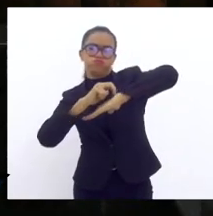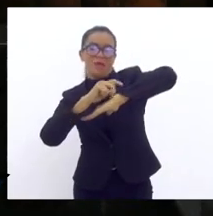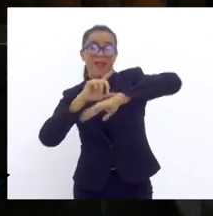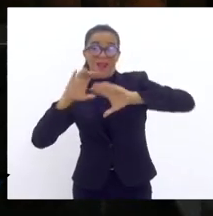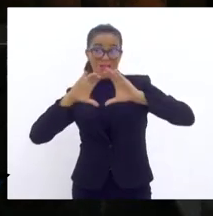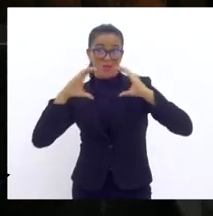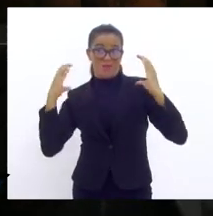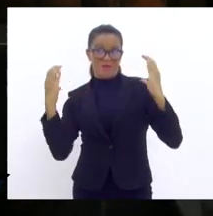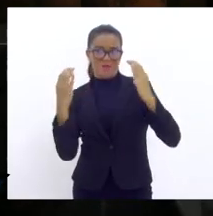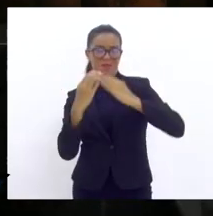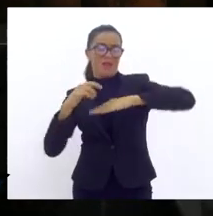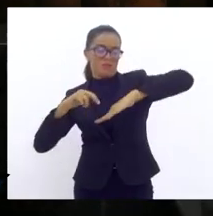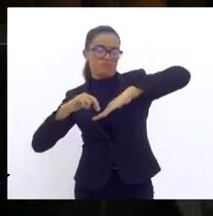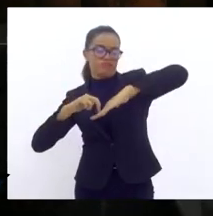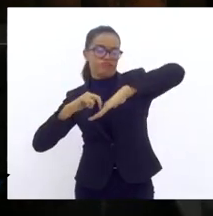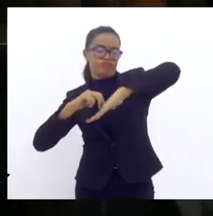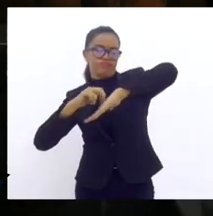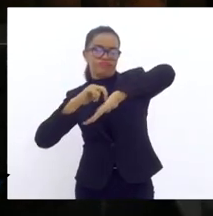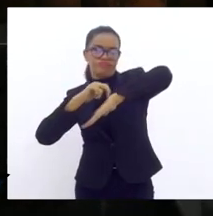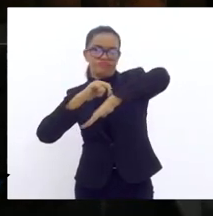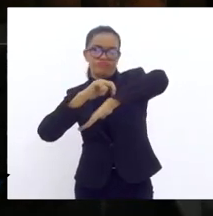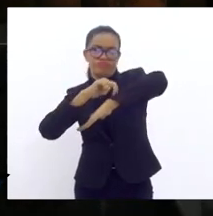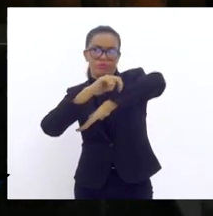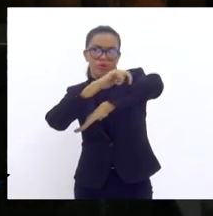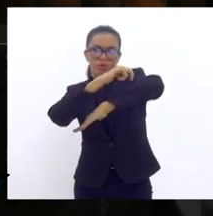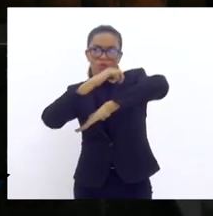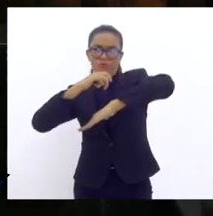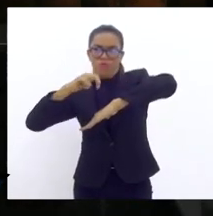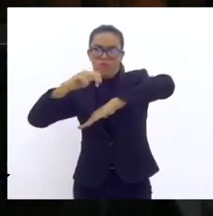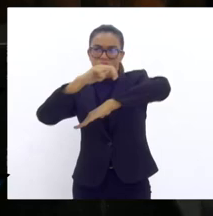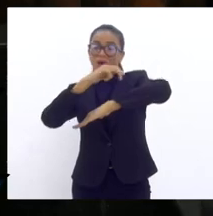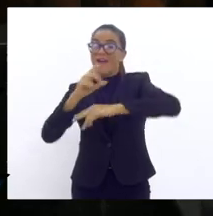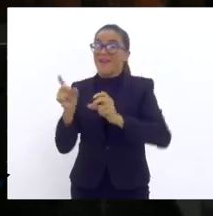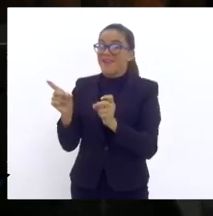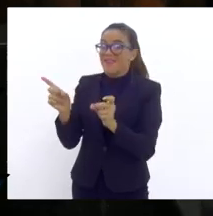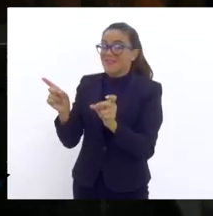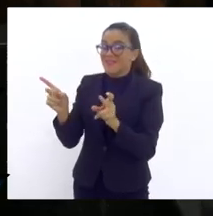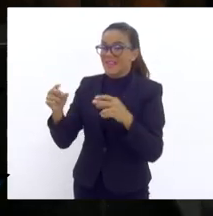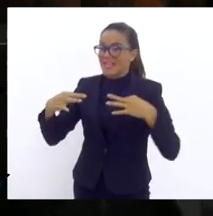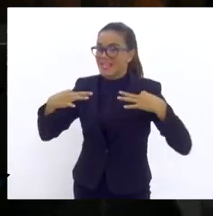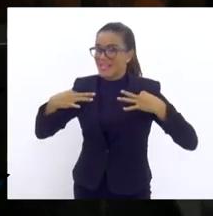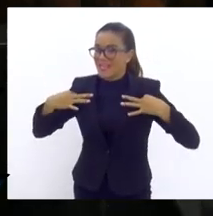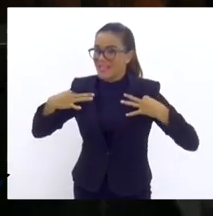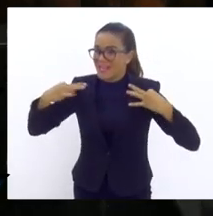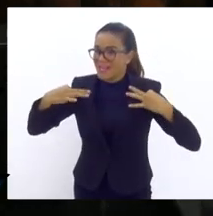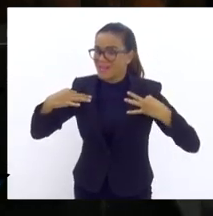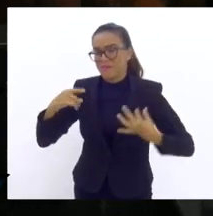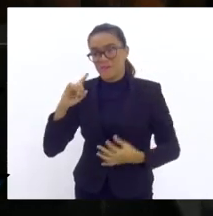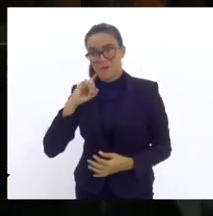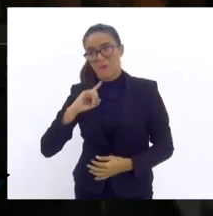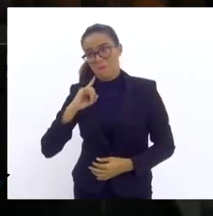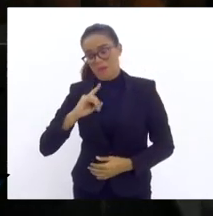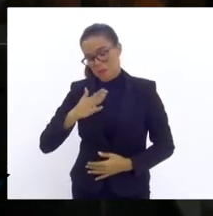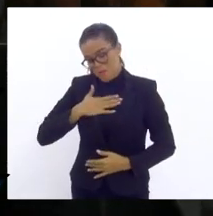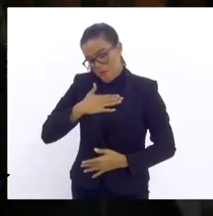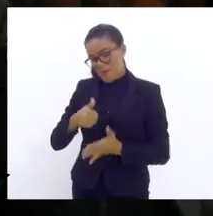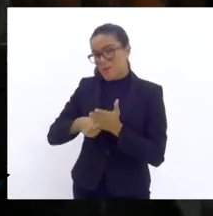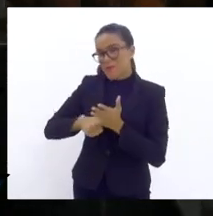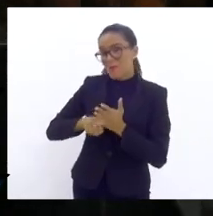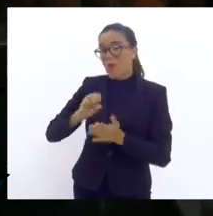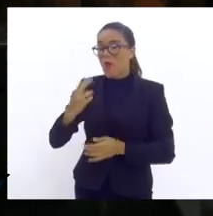chega no anel, tem lá venda de camisas. Vou do Flamengo, que é o meu clube, o do